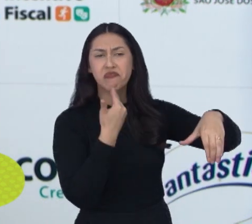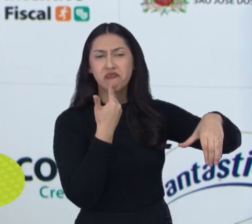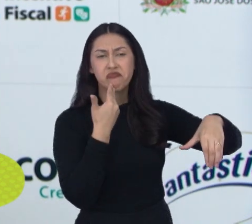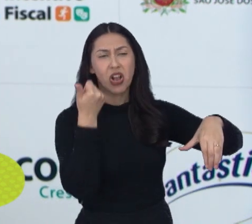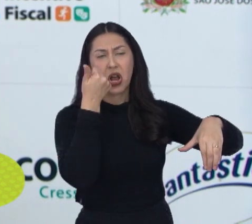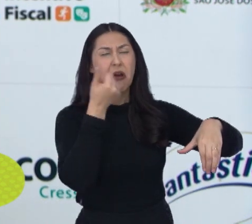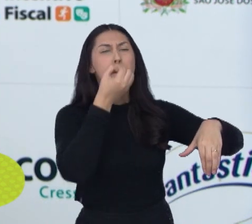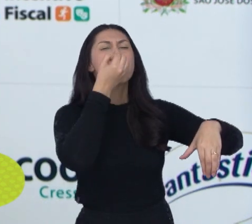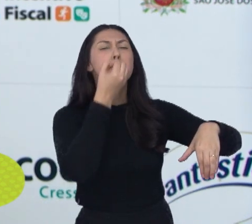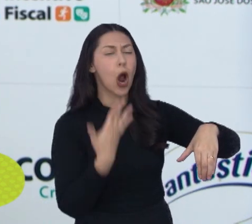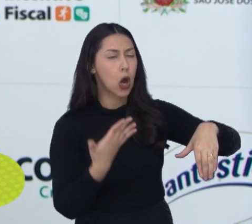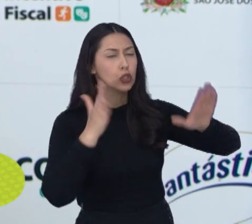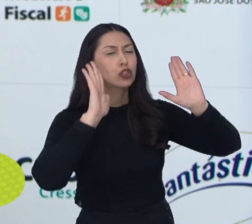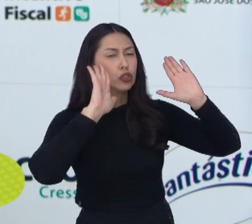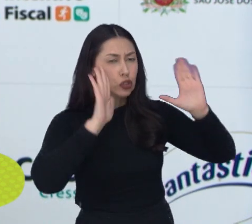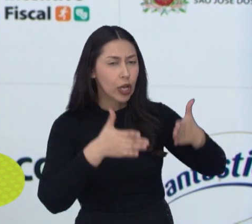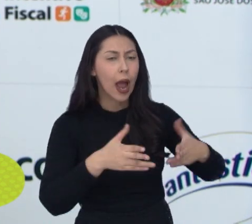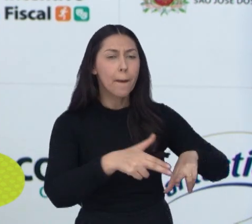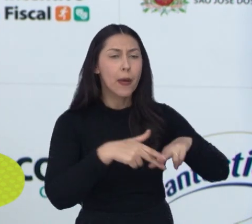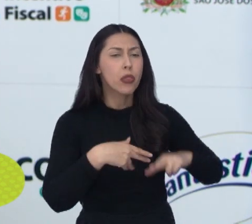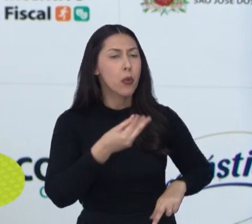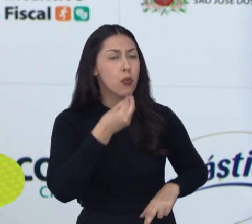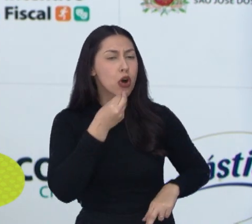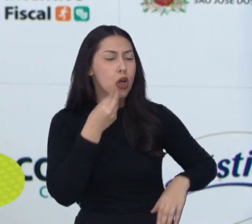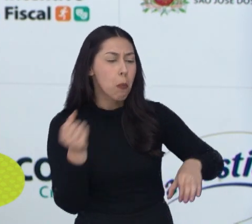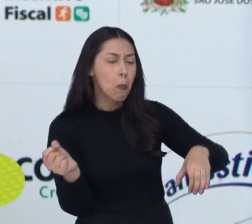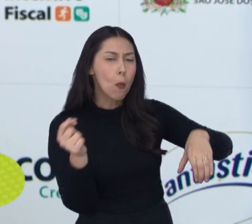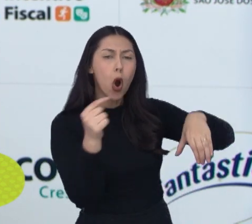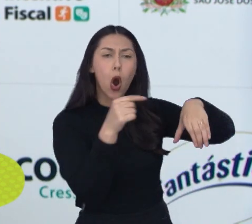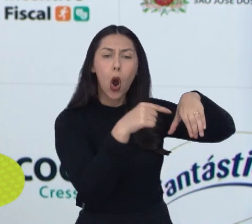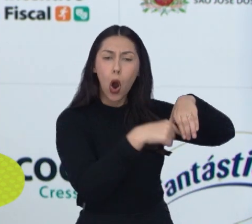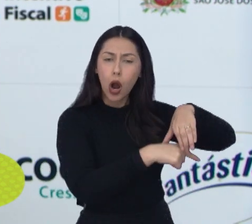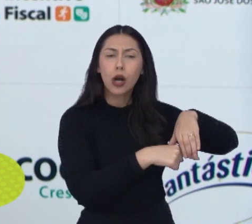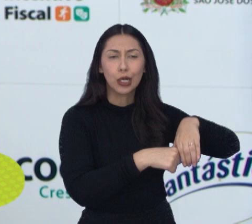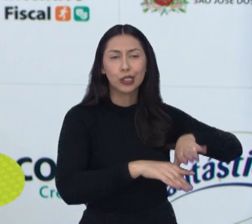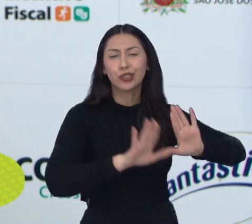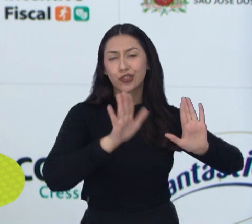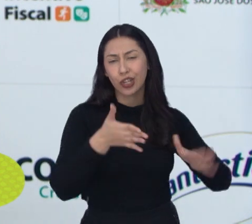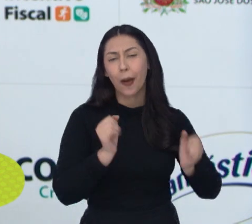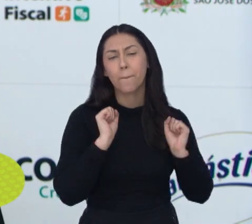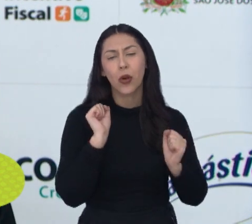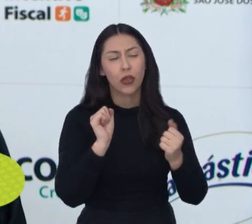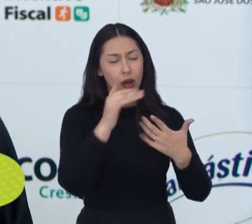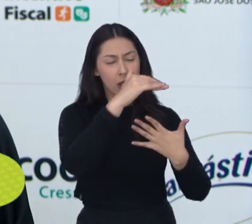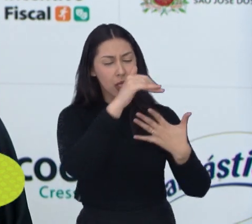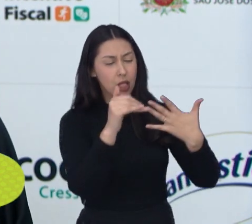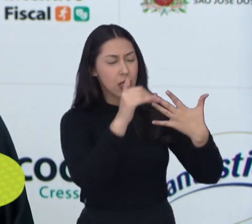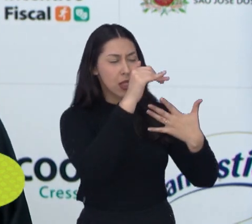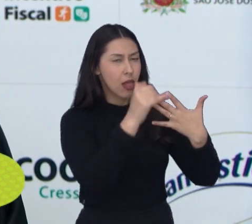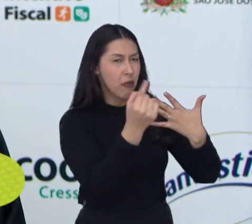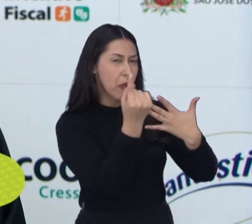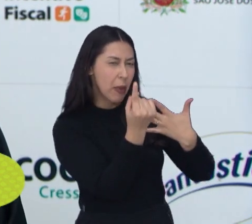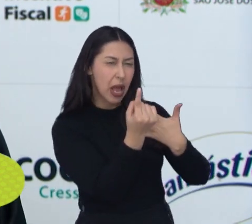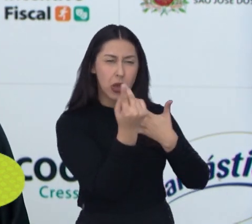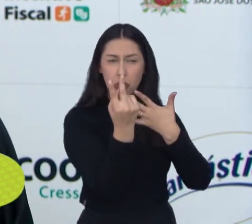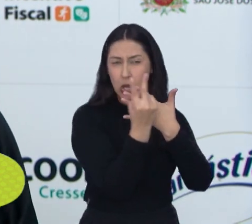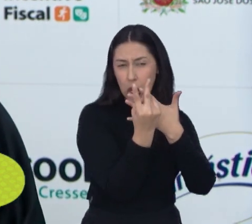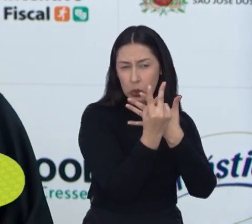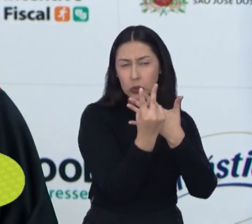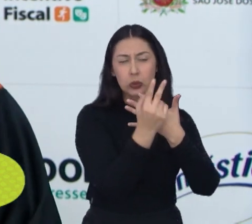Então, gente vai criar muitas oportunidades de gols. A gente poderia até estar entre o primeiro e o segundo na classificação de